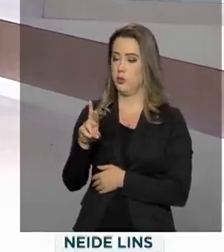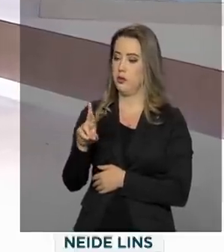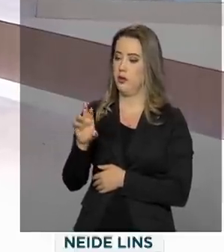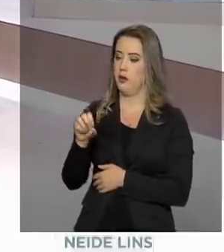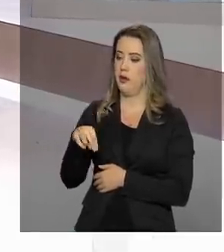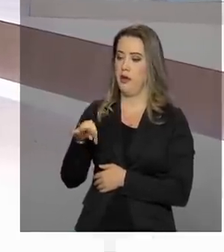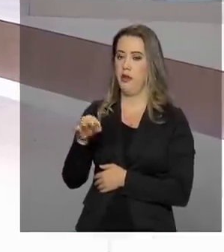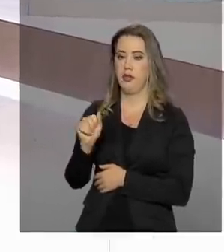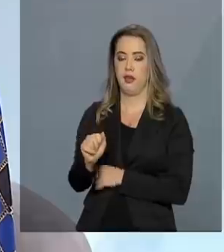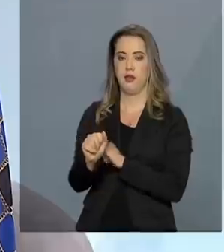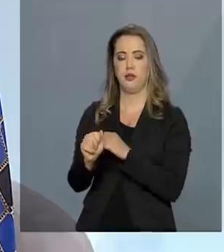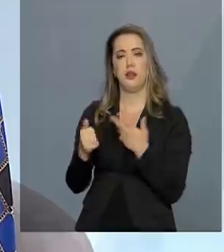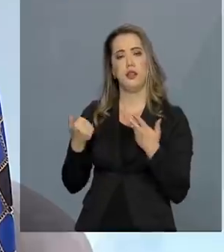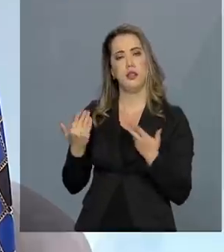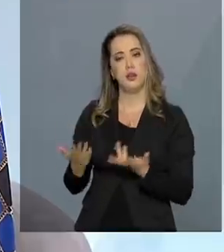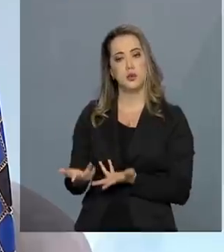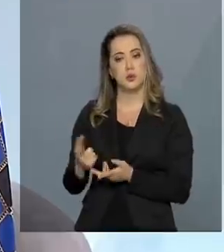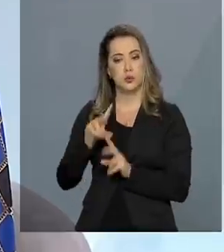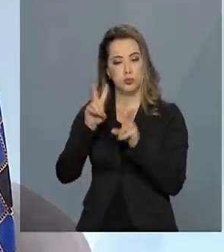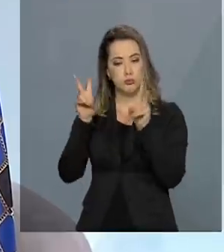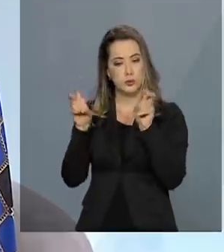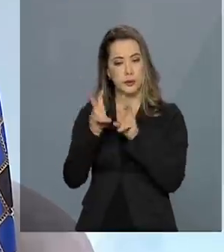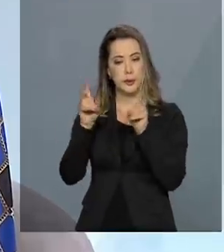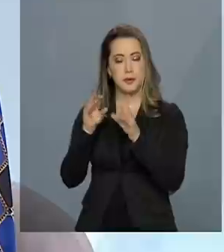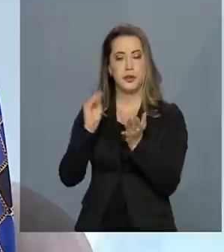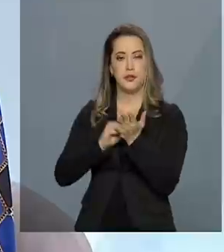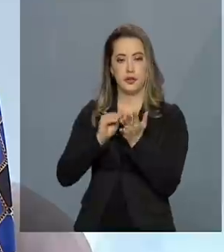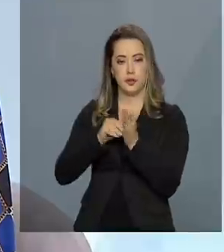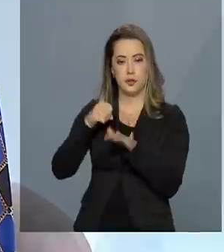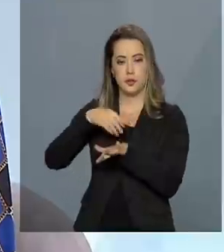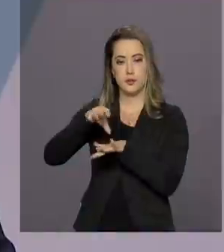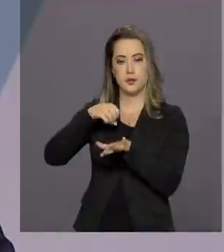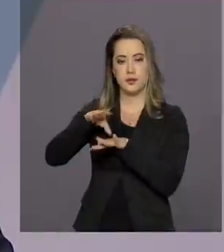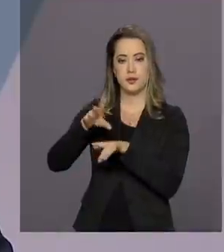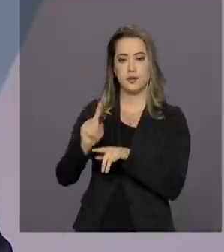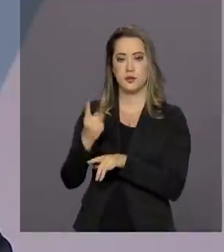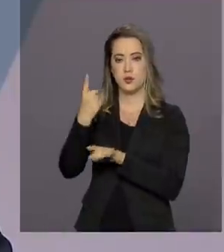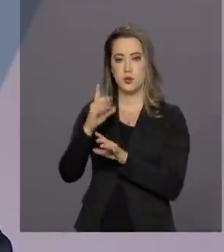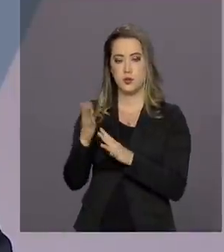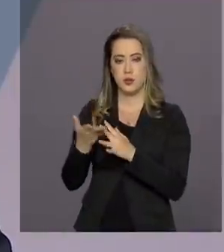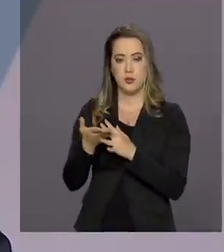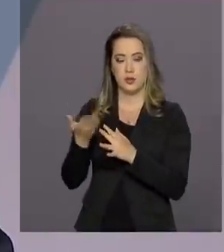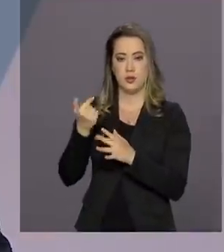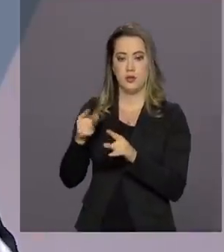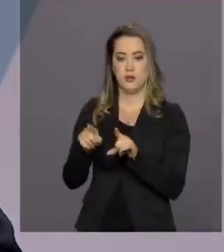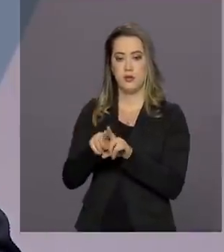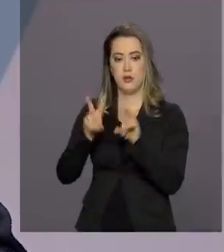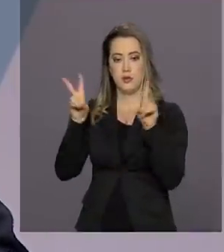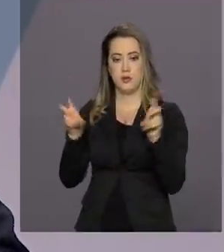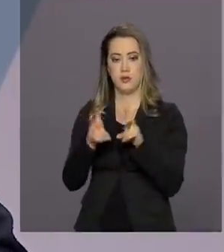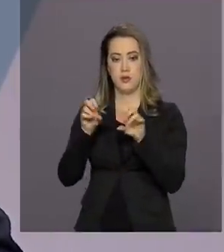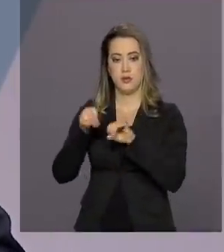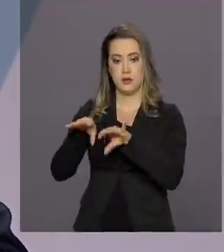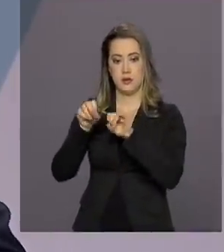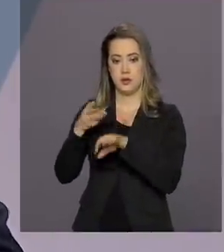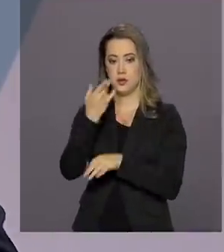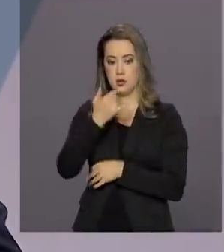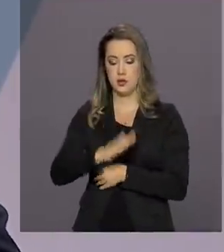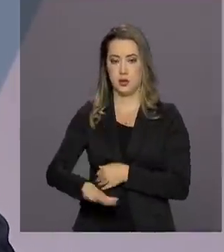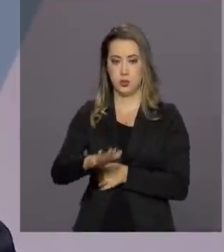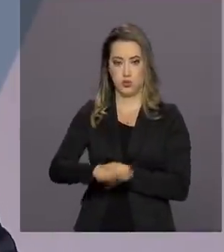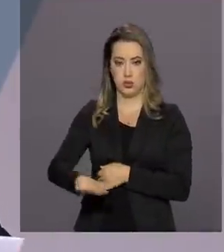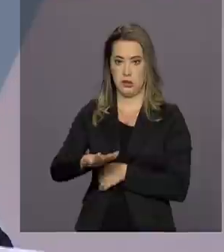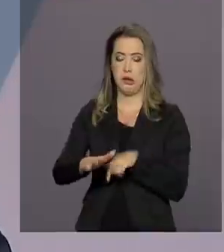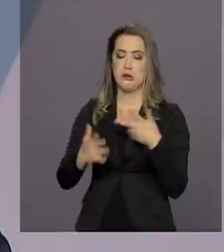Diretora, acho que um ponto que a gente não abordou no primeiro bloco foi em relação à educação infantil.